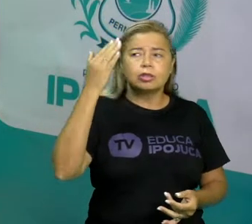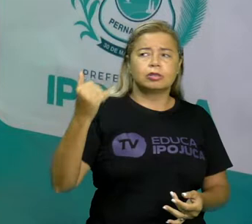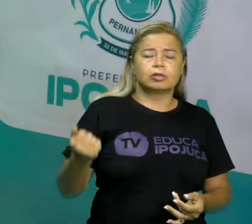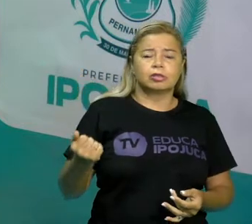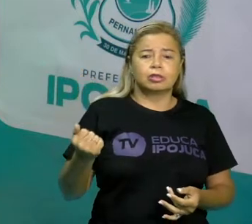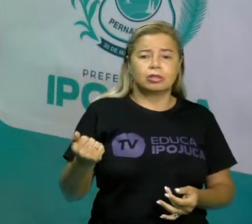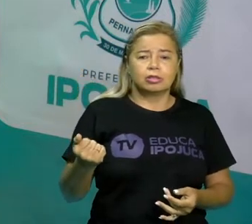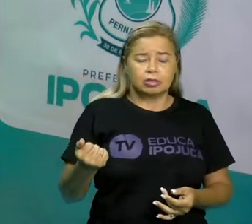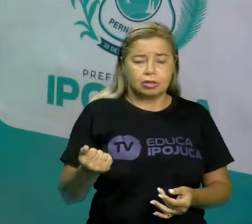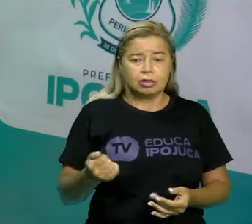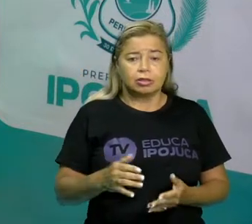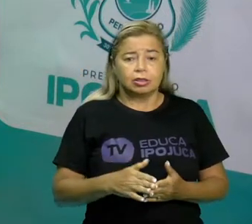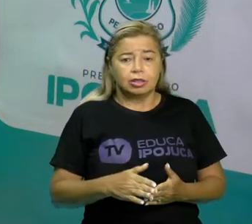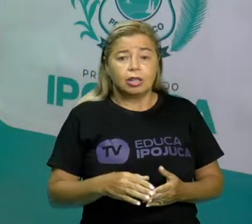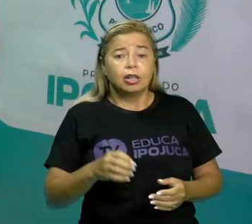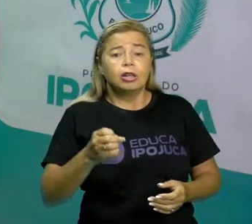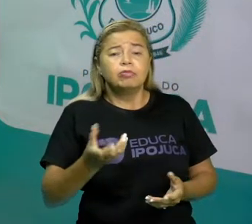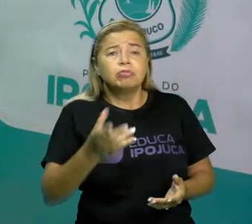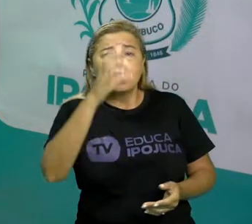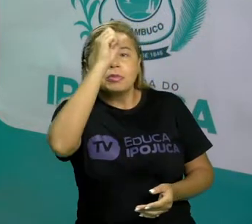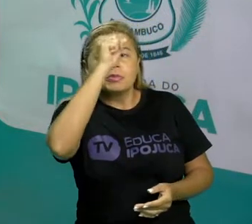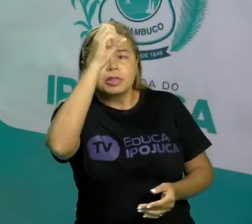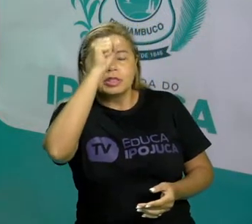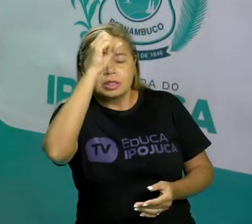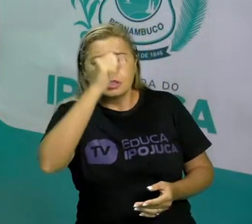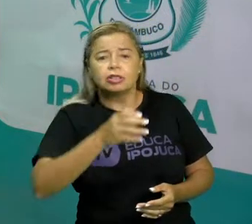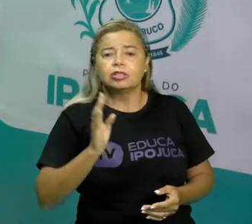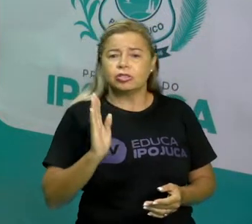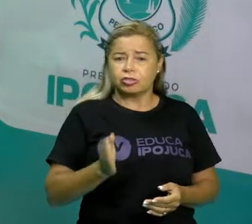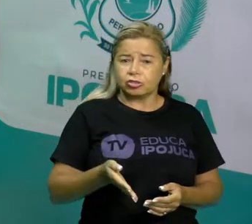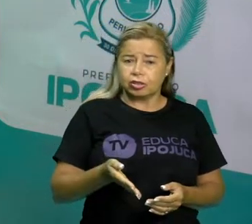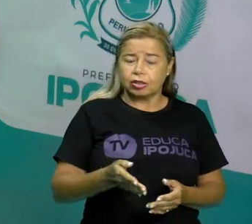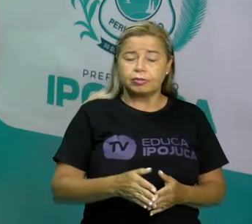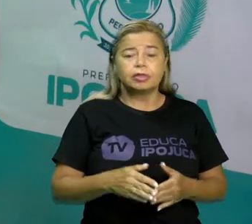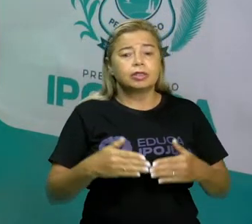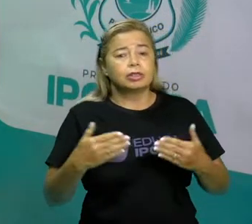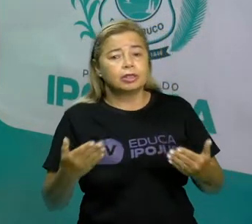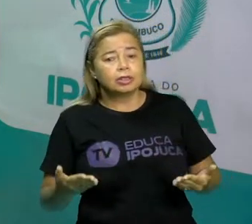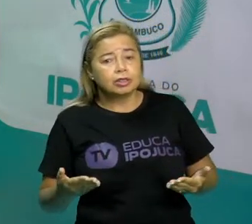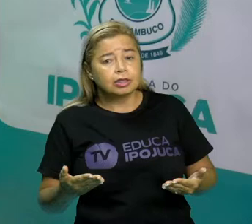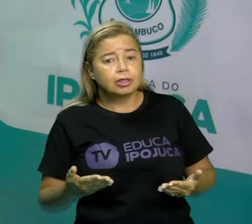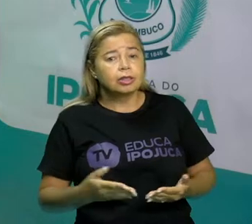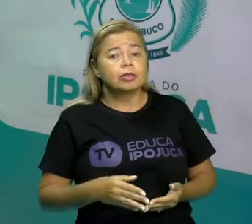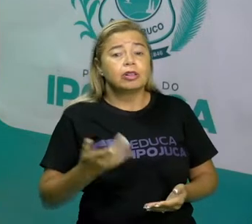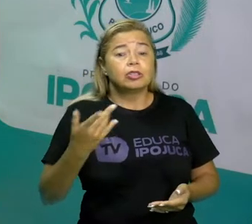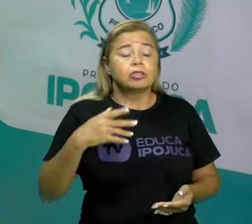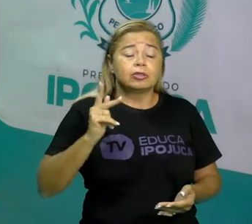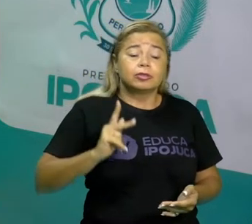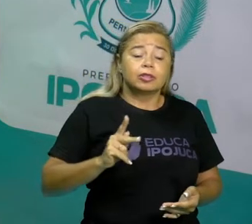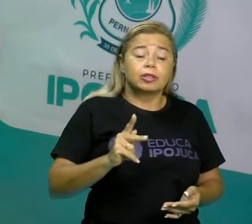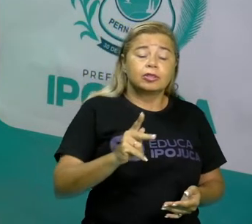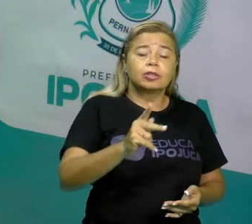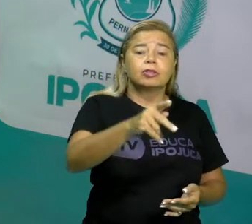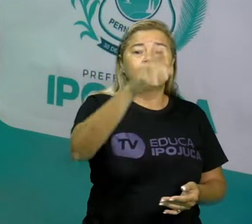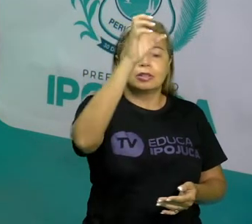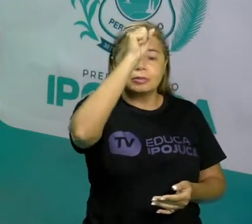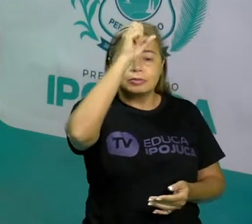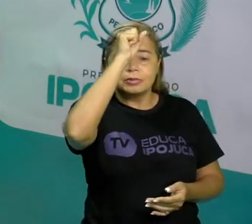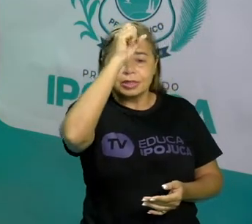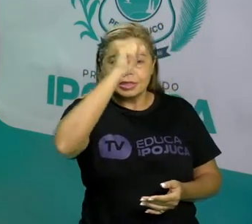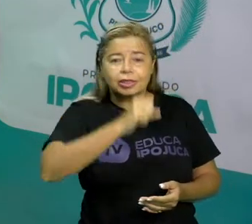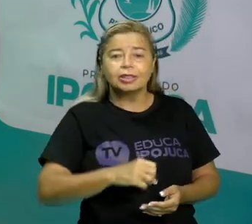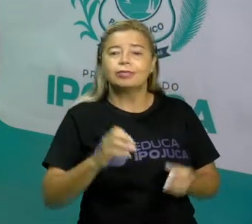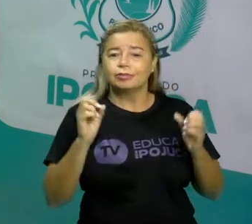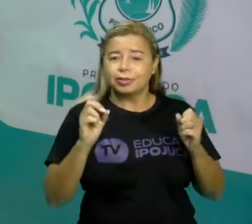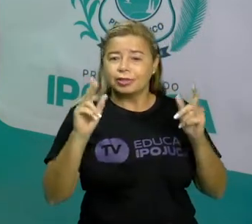ano? Vamos ver que muitas coisas que a gente viu, a gente vai dar continuidade. Vamos lá para a nossa